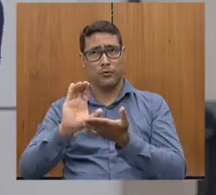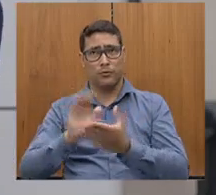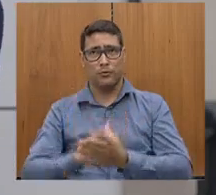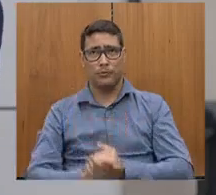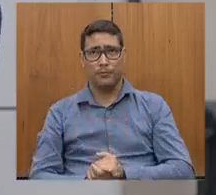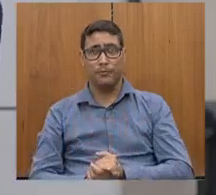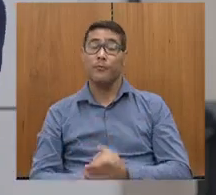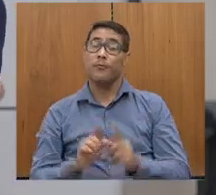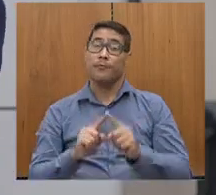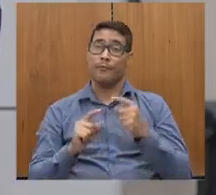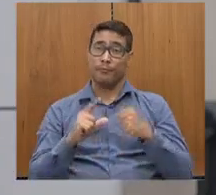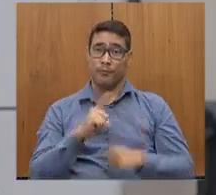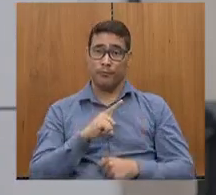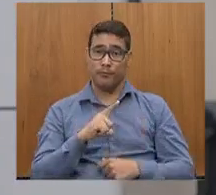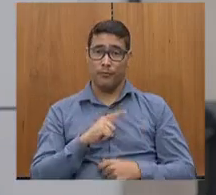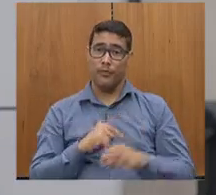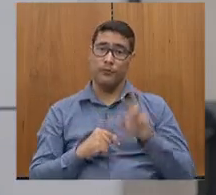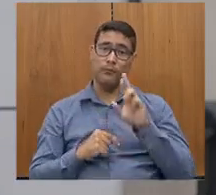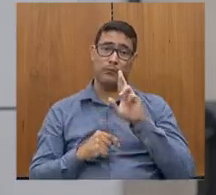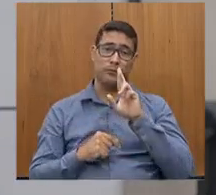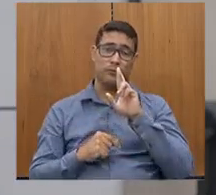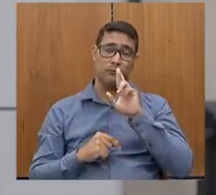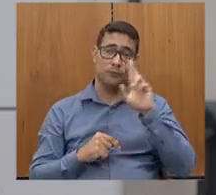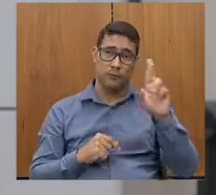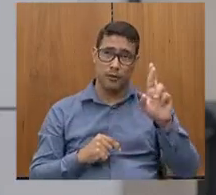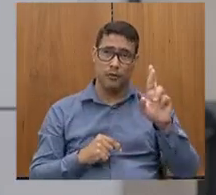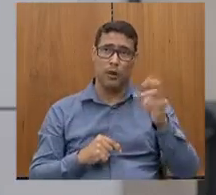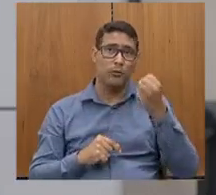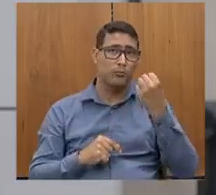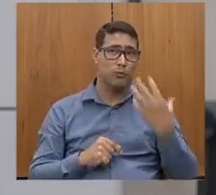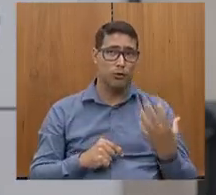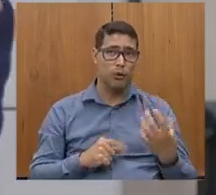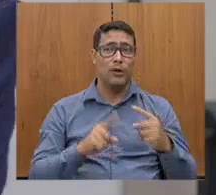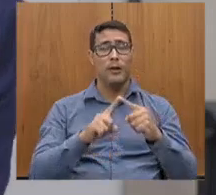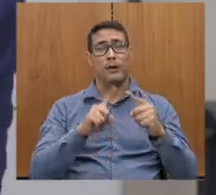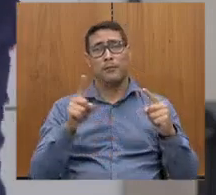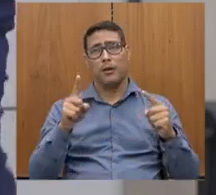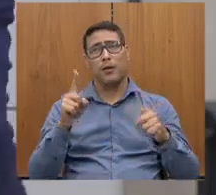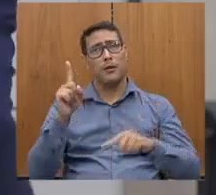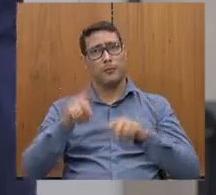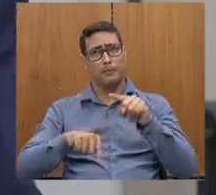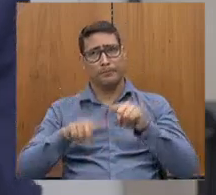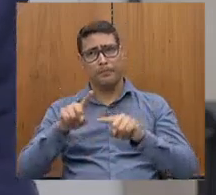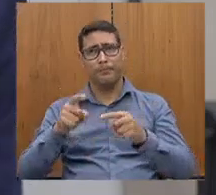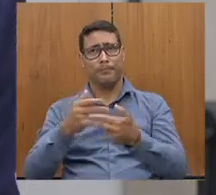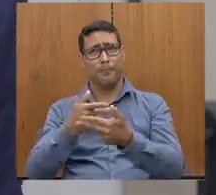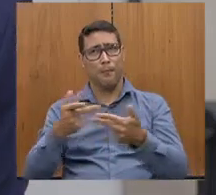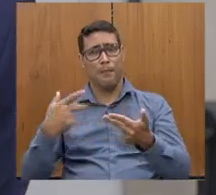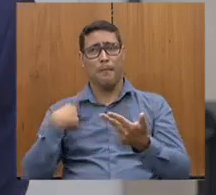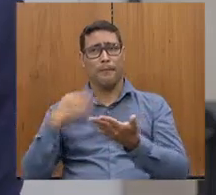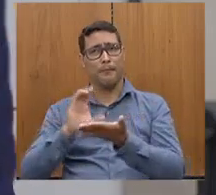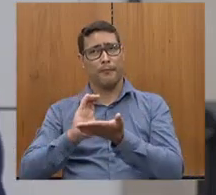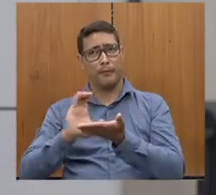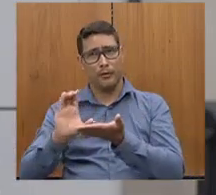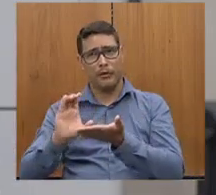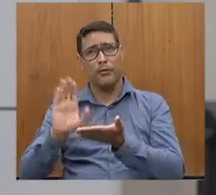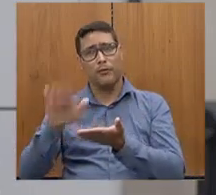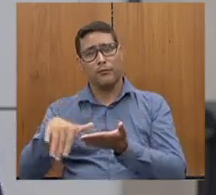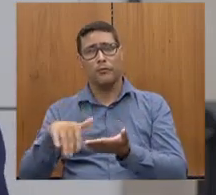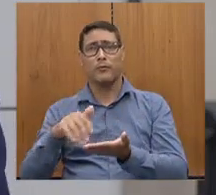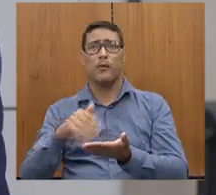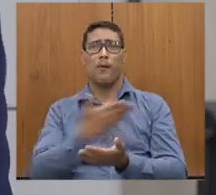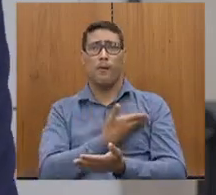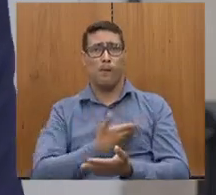resultado com recursos sobrando, grandes investimentos, Banco Mundial, que é uma coisa toda, governo federal,